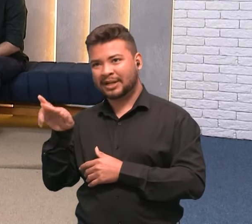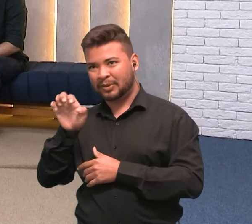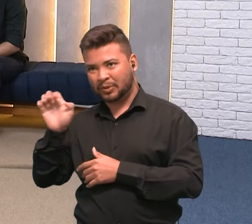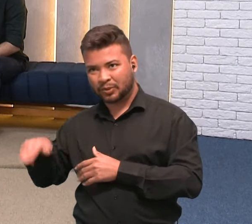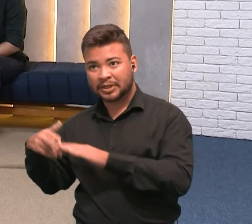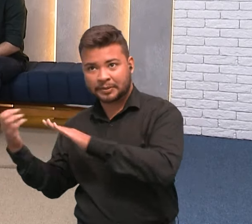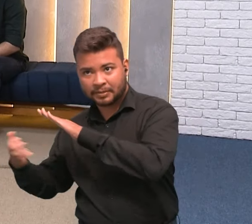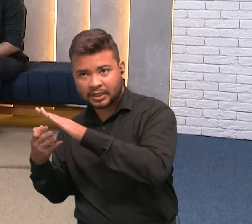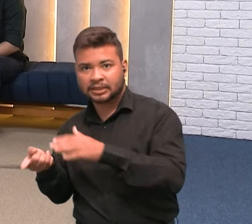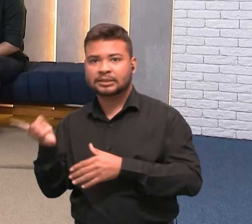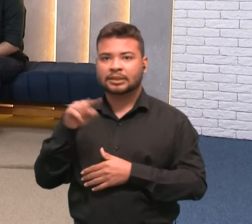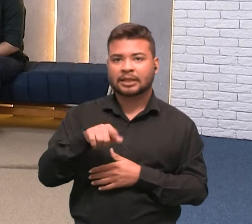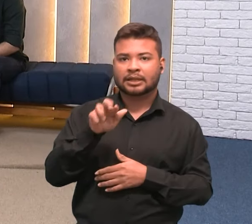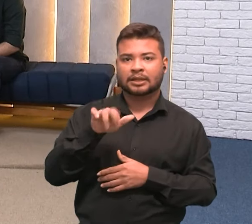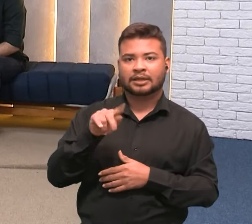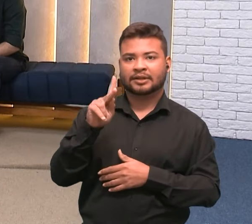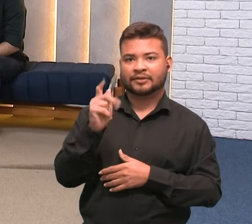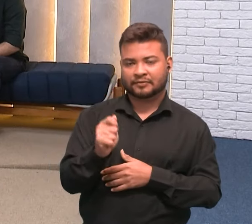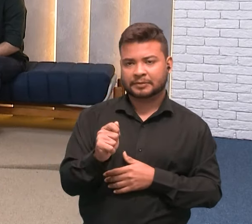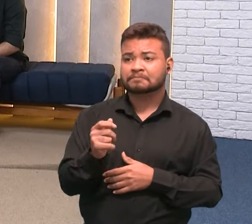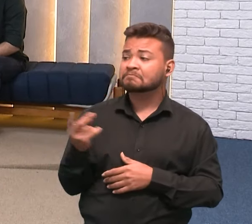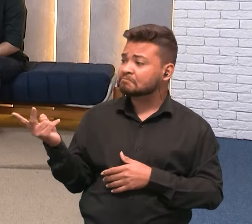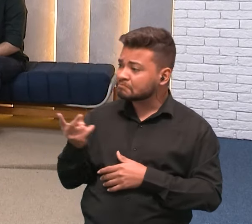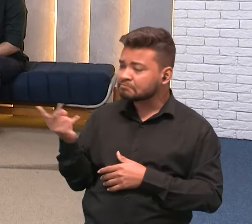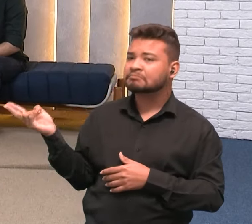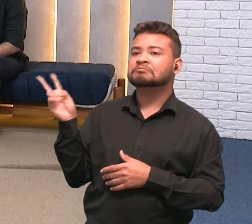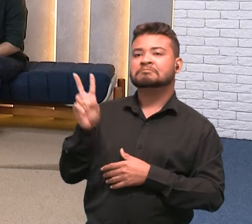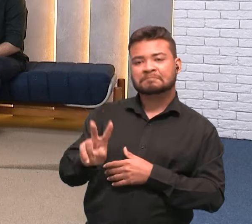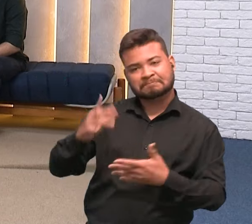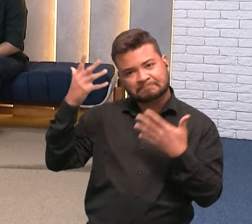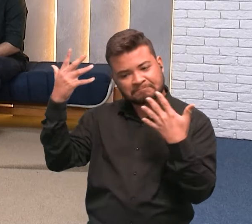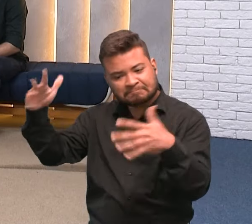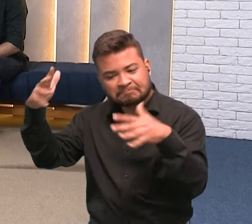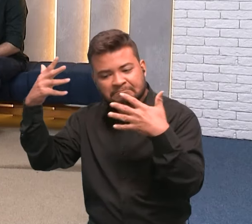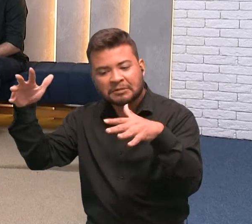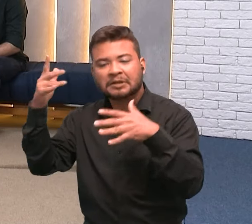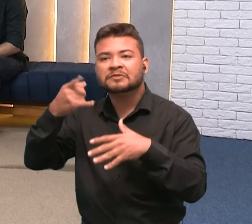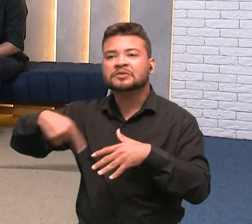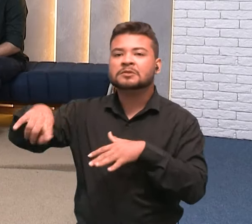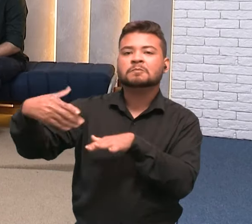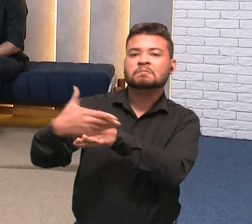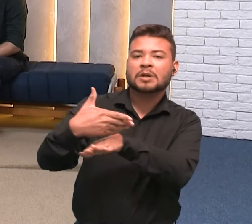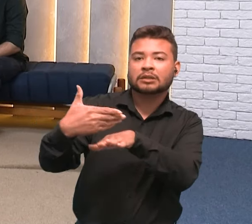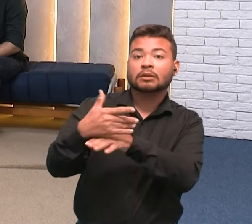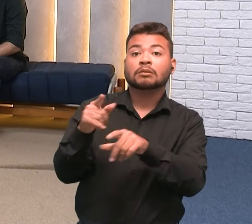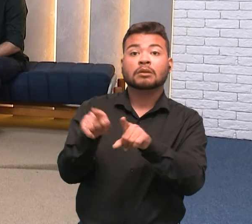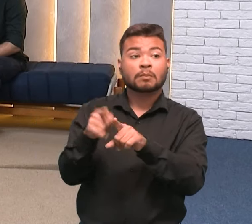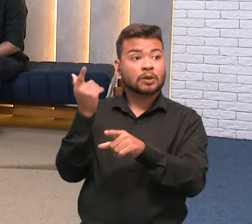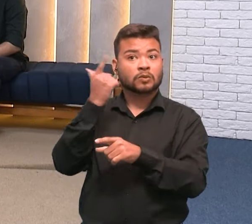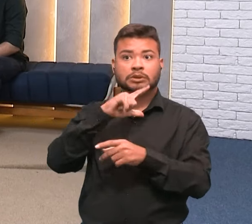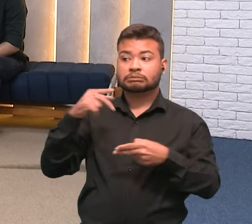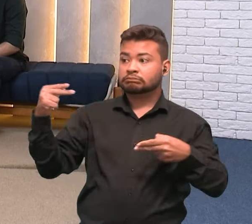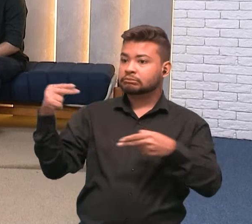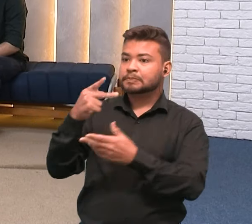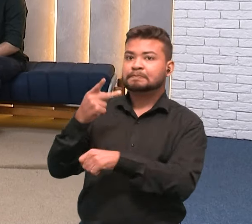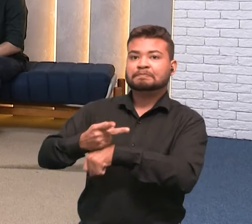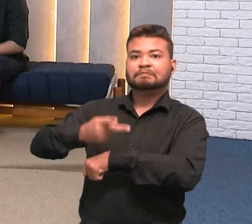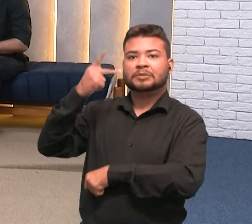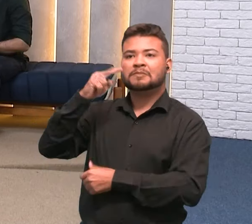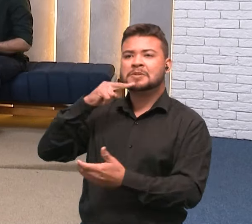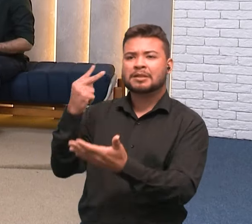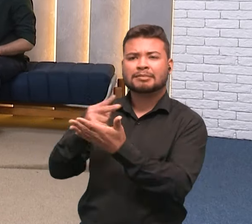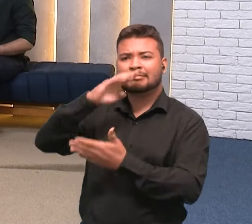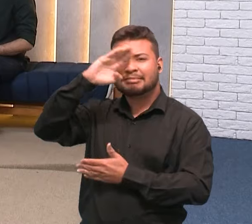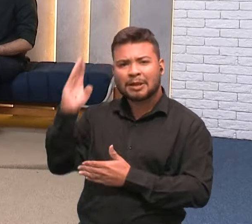da Grifa. Parabéns para vocês, parabéns por essa participação, por esse reconhecimento nacional, e até uma próxima.